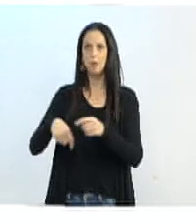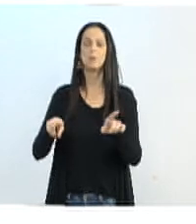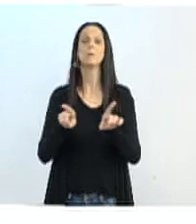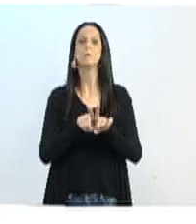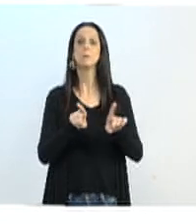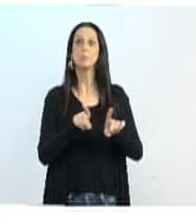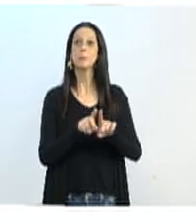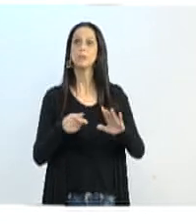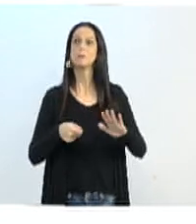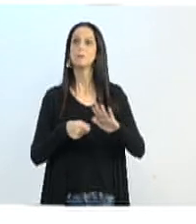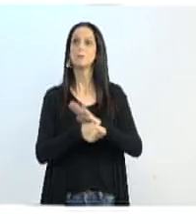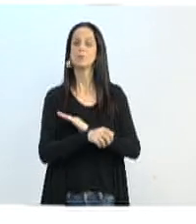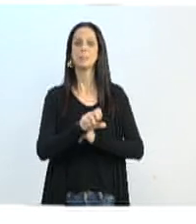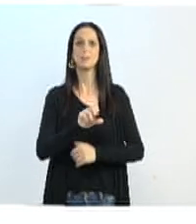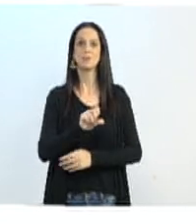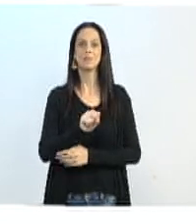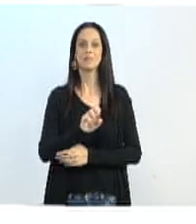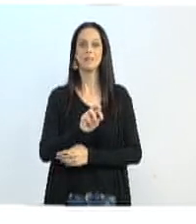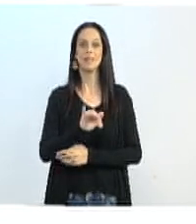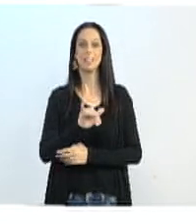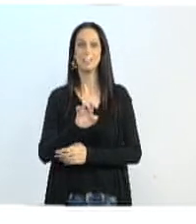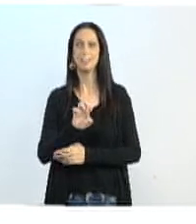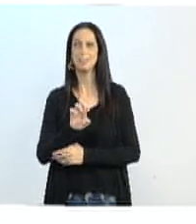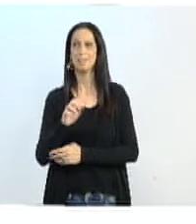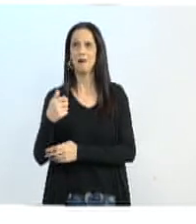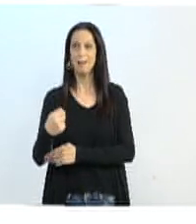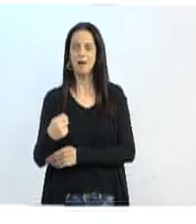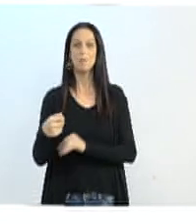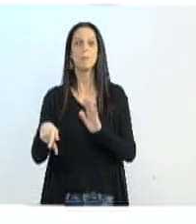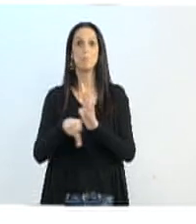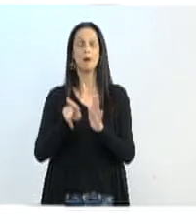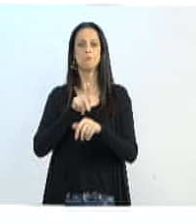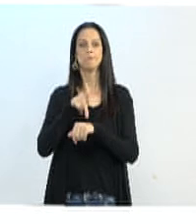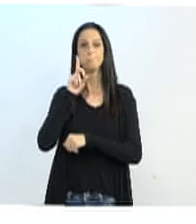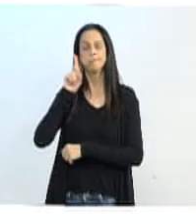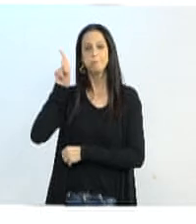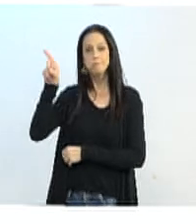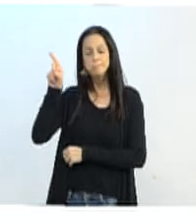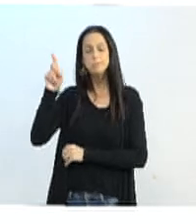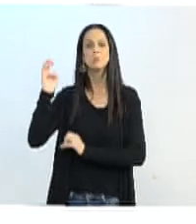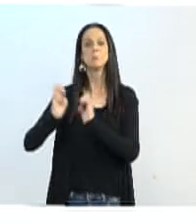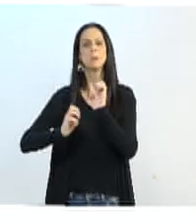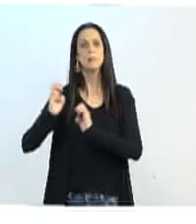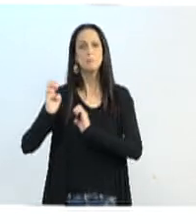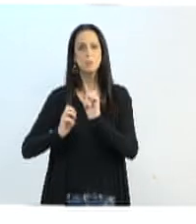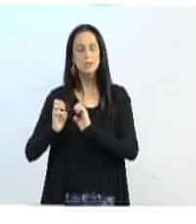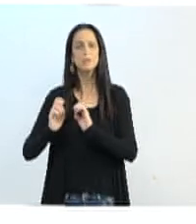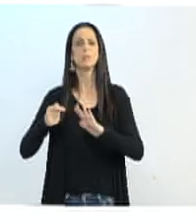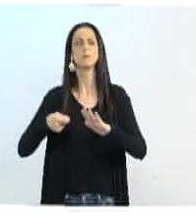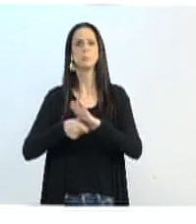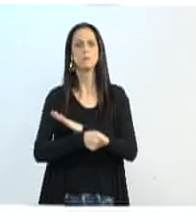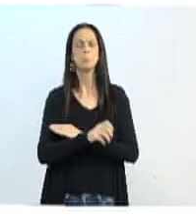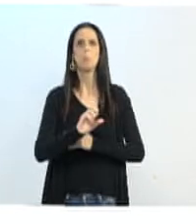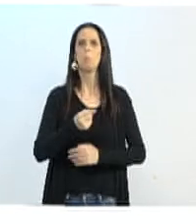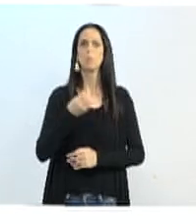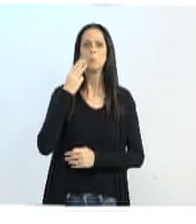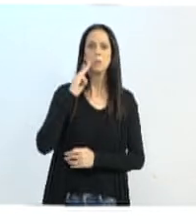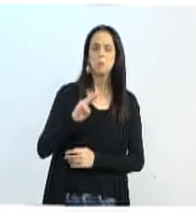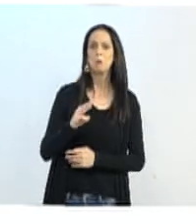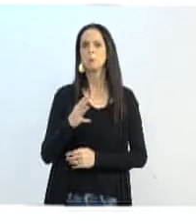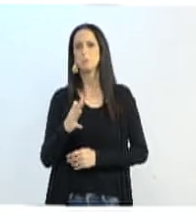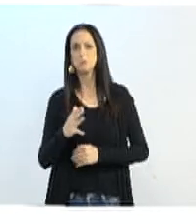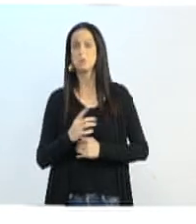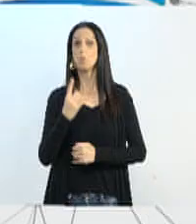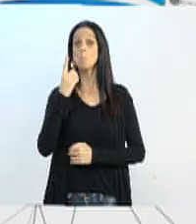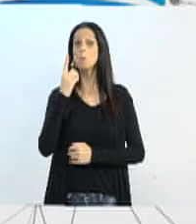Série A, que veio dos Estados Unidos, para uma empresa que foi de 8 milhões e uns quebrados. Uma só empresa com